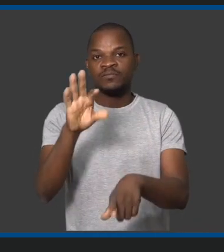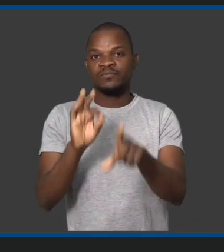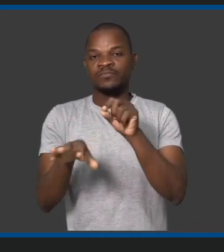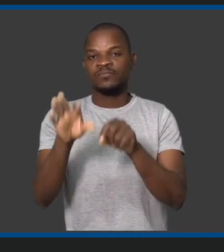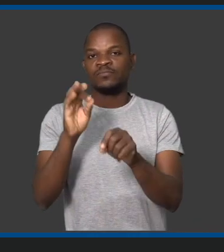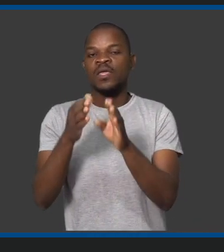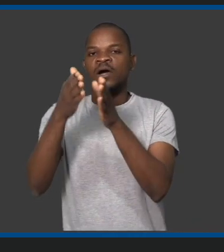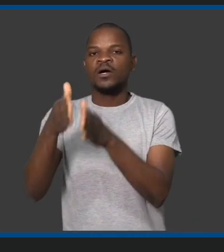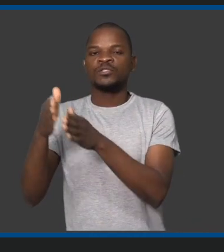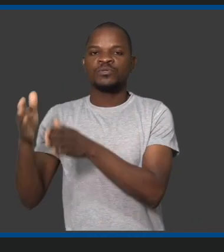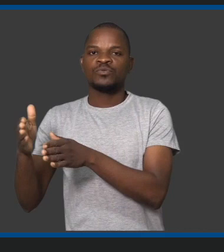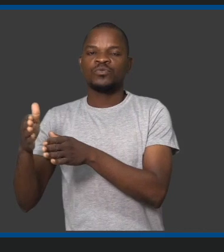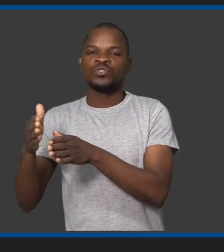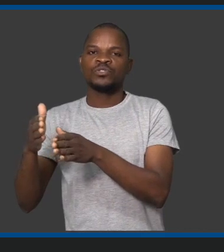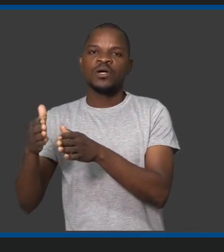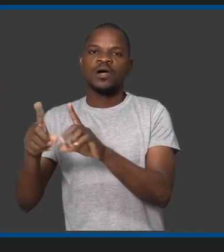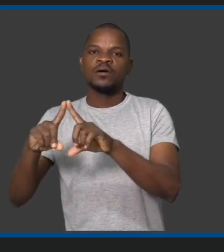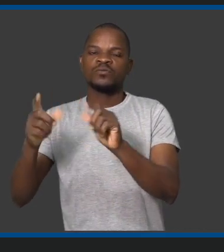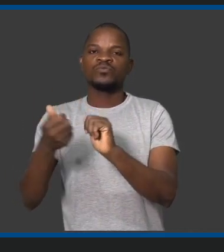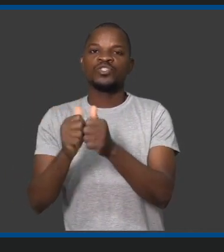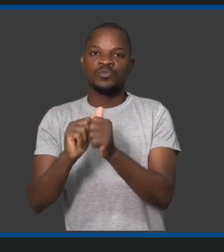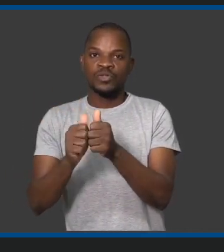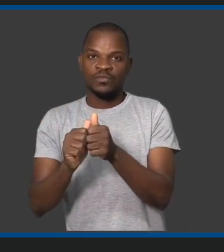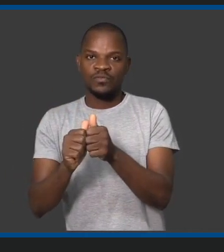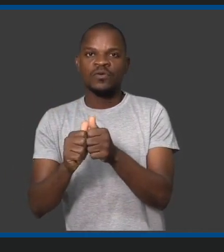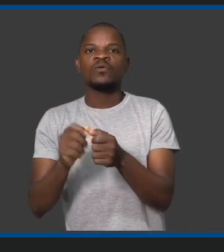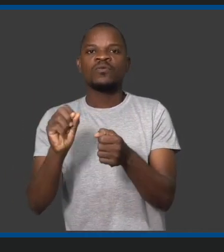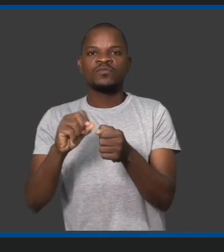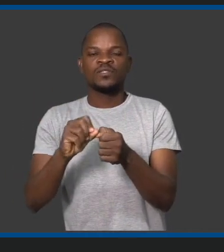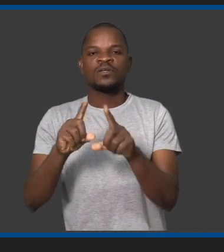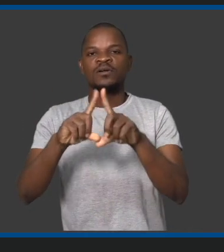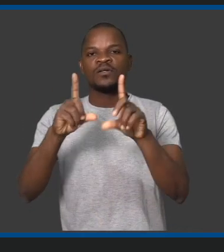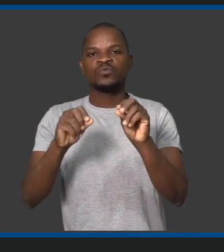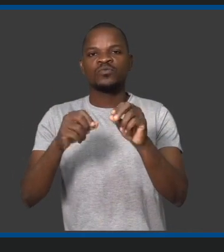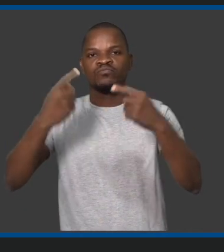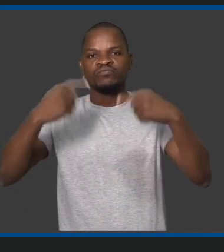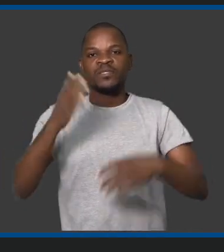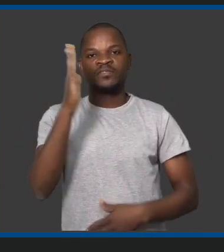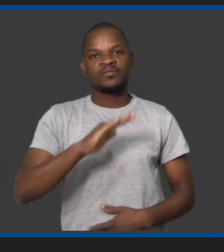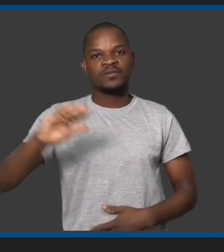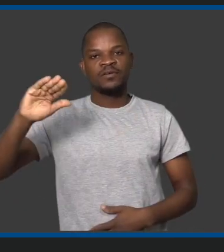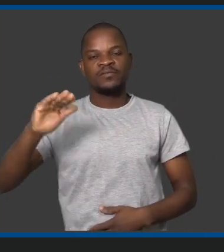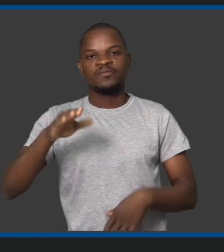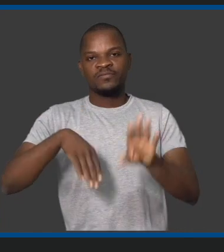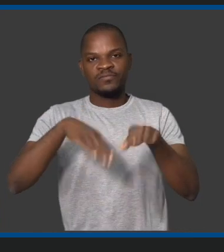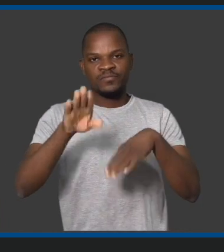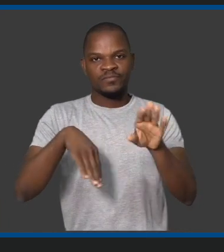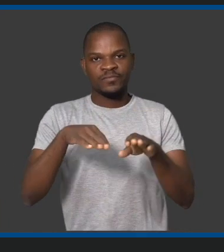intervenientes desportivos que destacaram ao longo do Campeonato Nacional de Futebol.